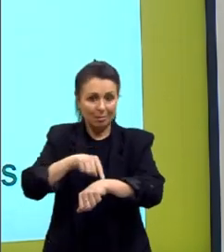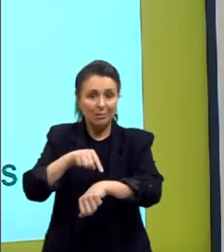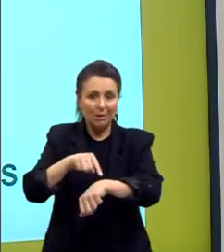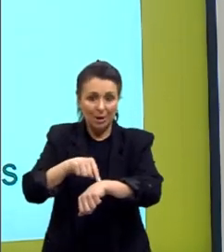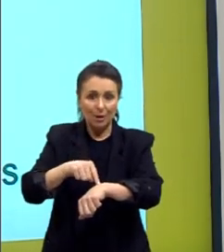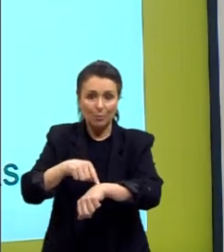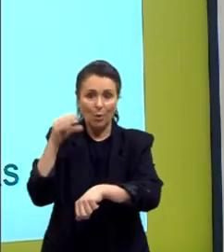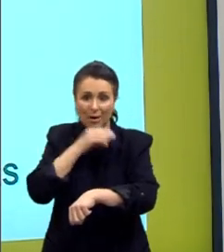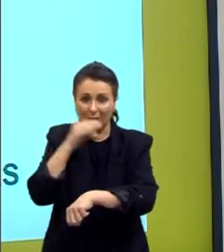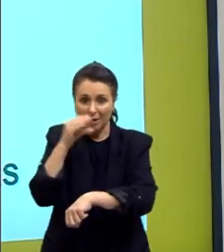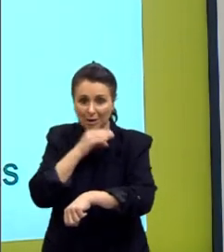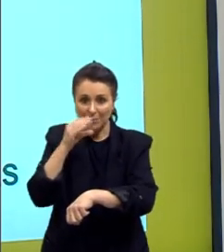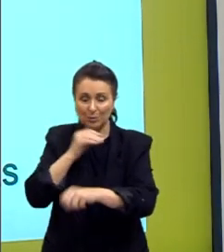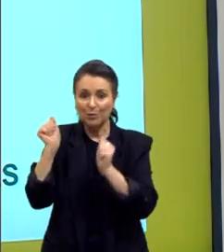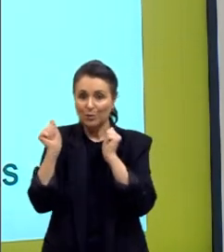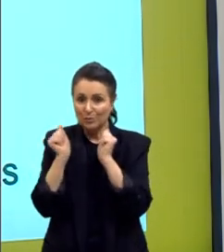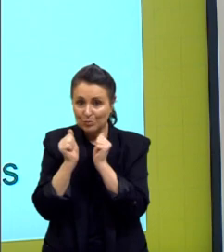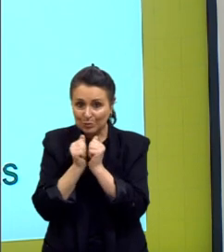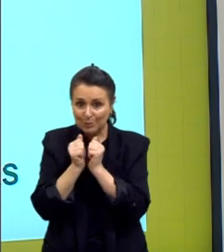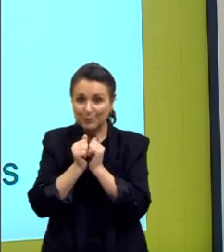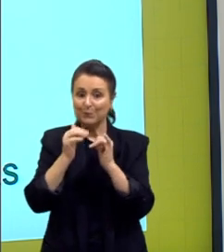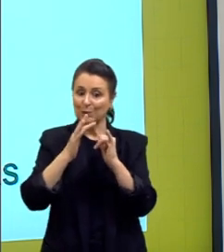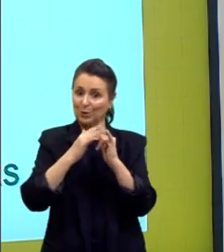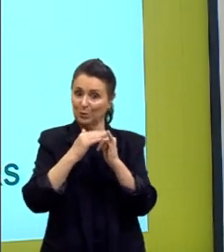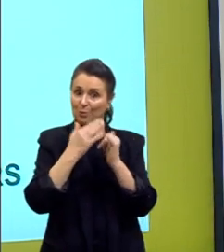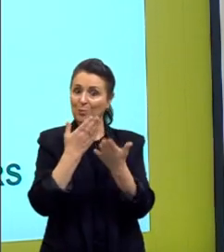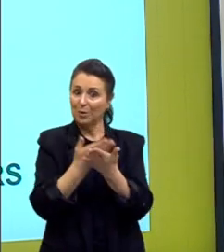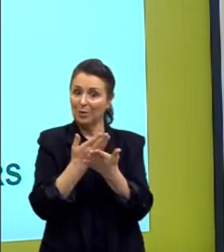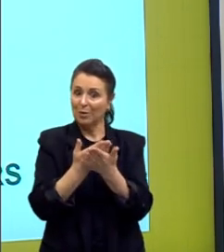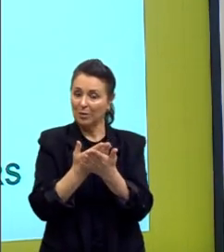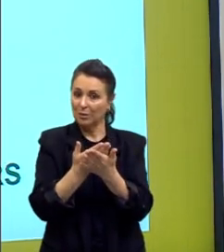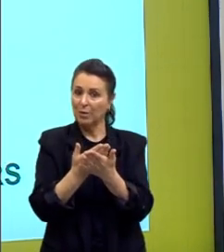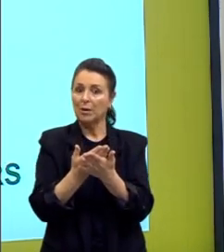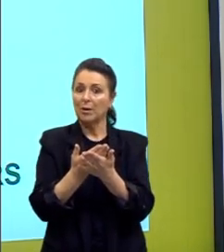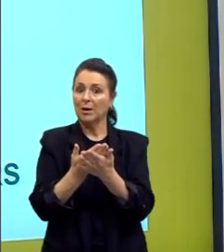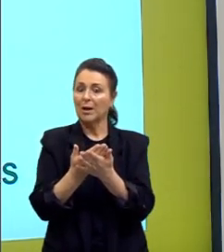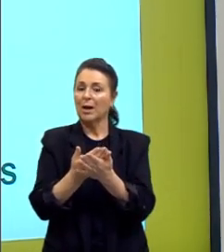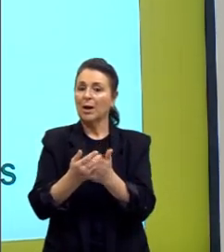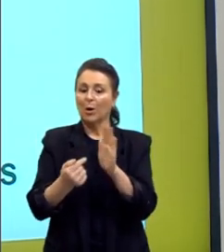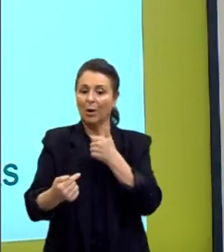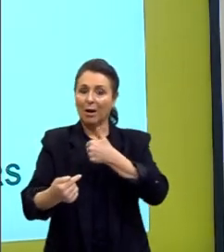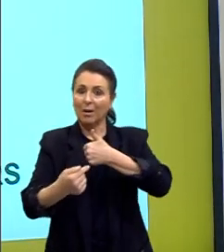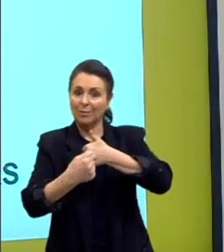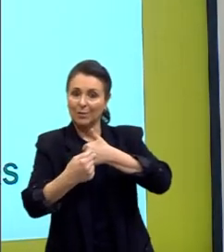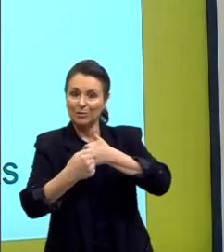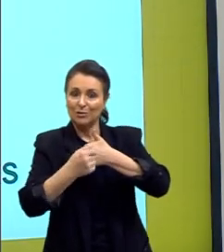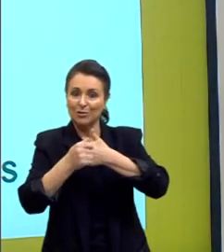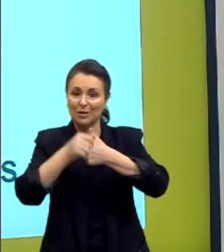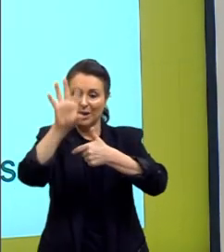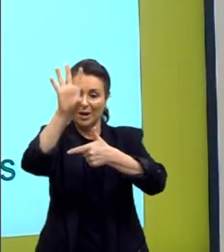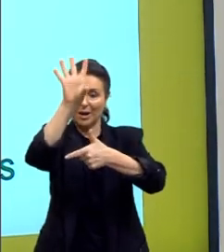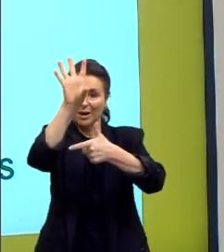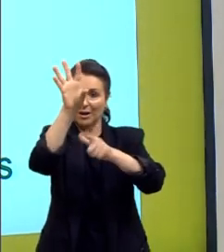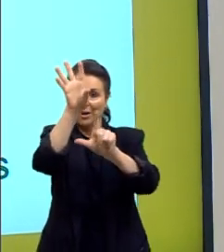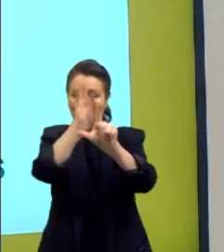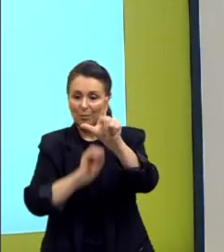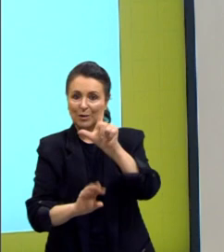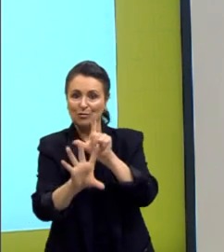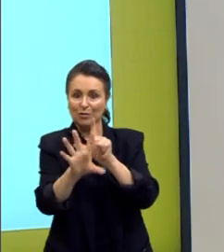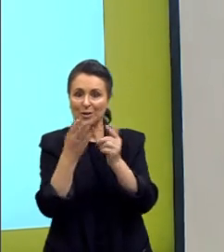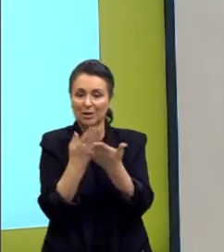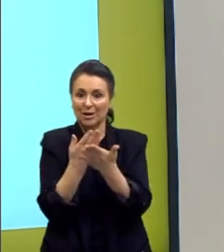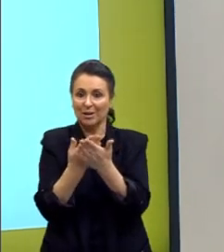Se tu acompanha as aulas pelo canal do YouTube, dá o teu like, compartilha com quem precisa dessas aulas.